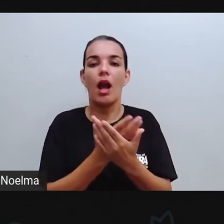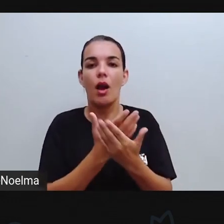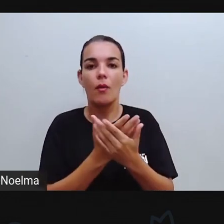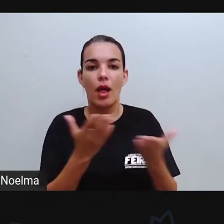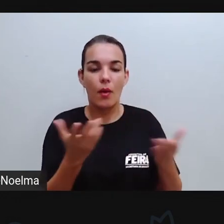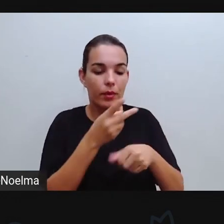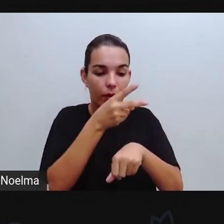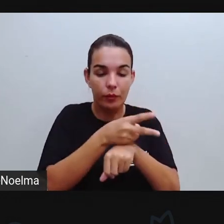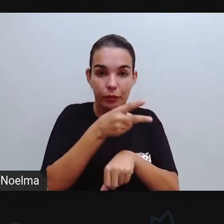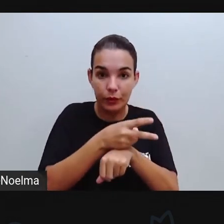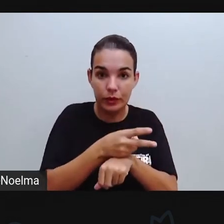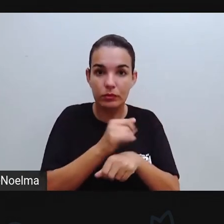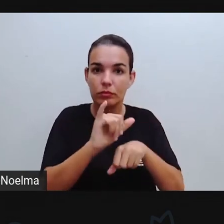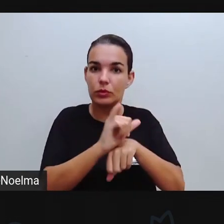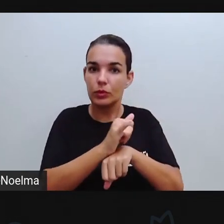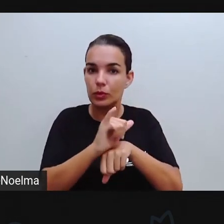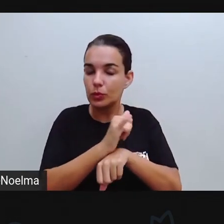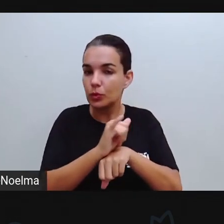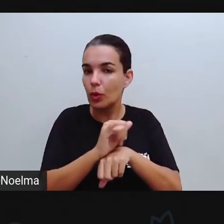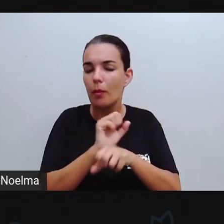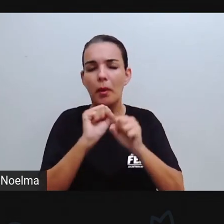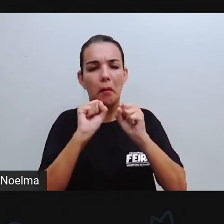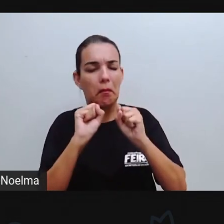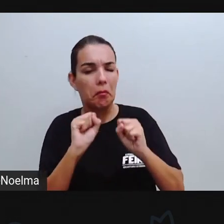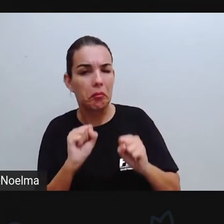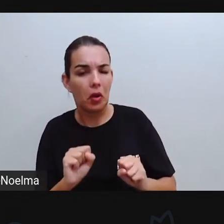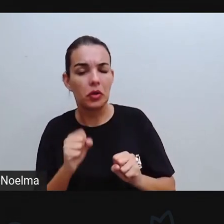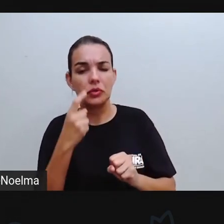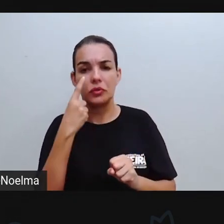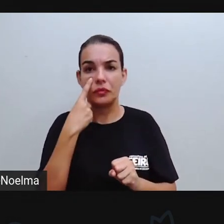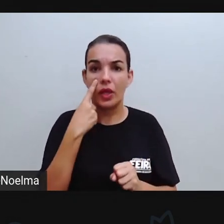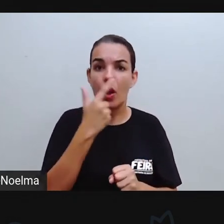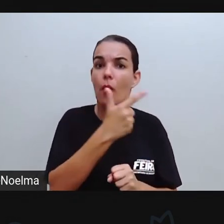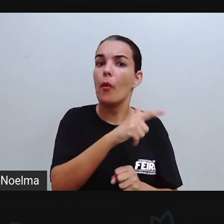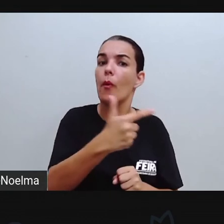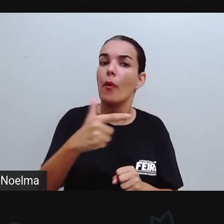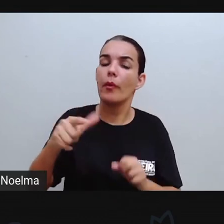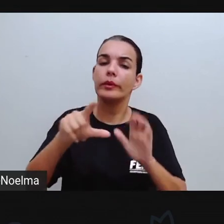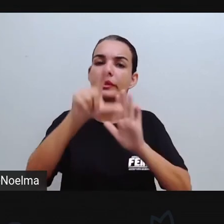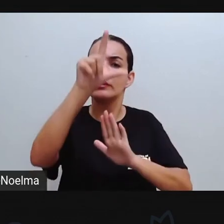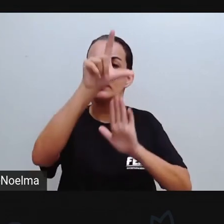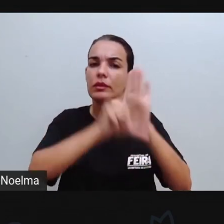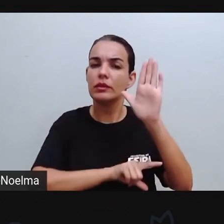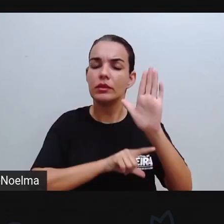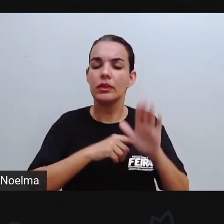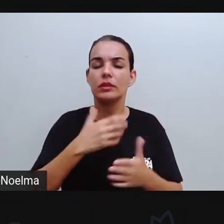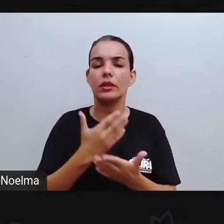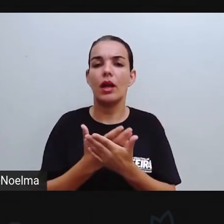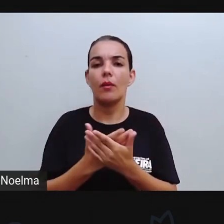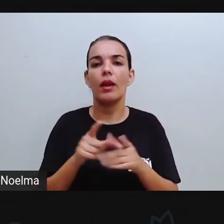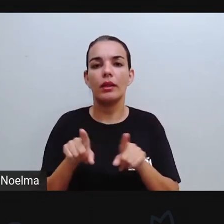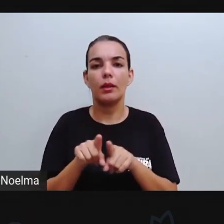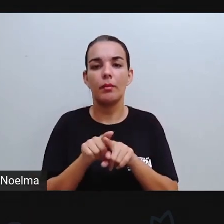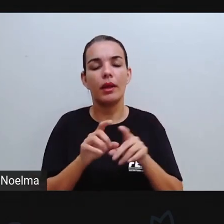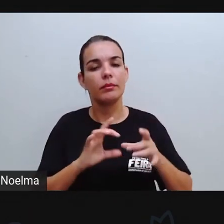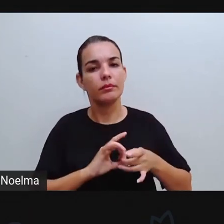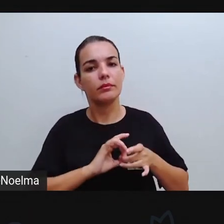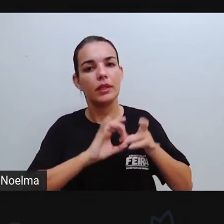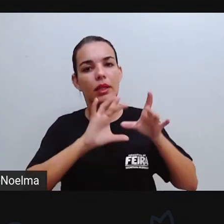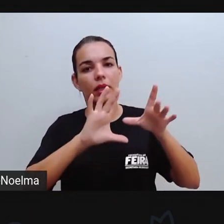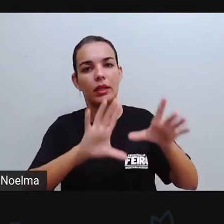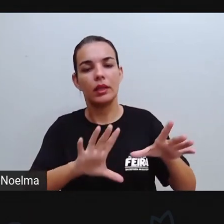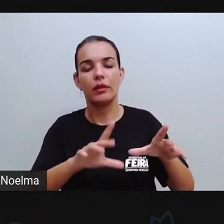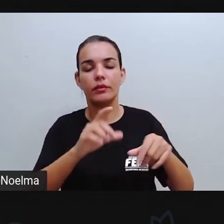aulas que vocês já viram pela TV ou que vocês não viram, que vocês perderam, que já foram passadas aqui, estão disponíveis lá